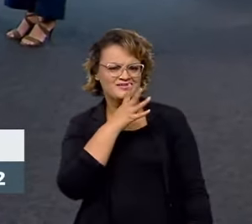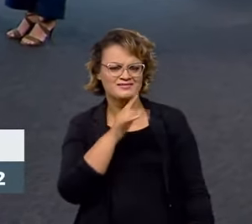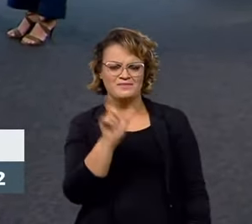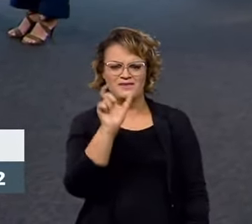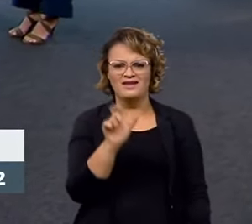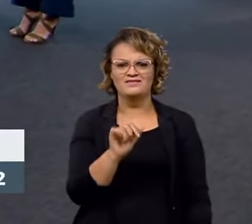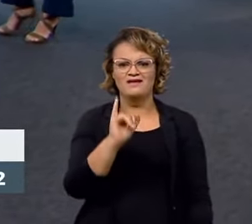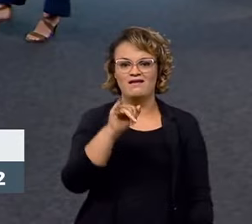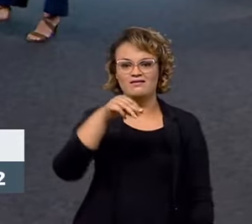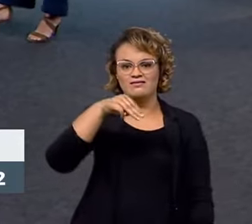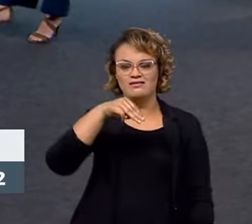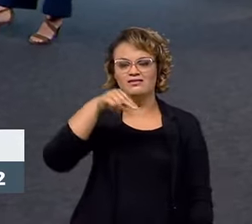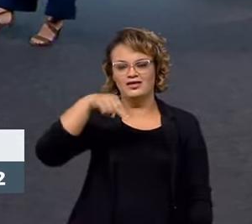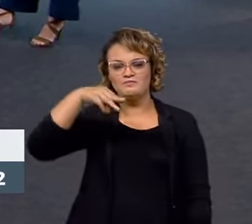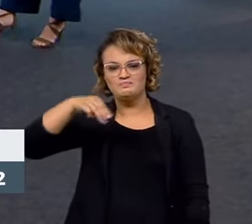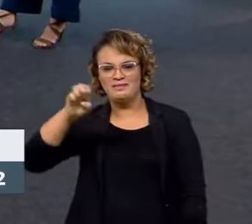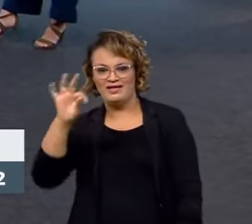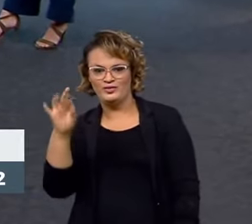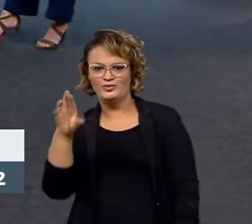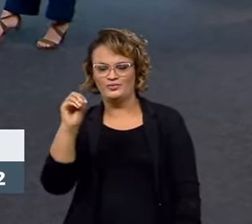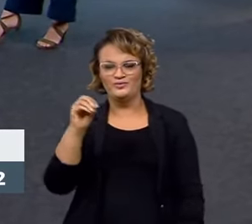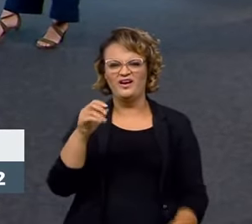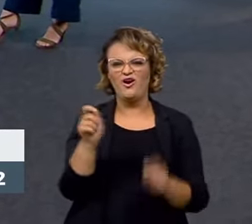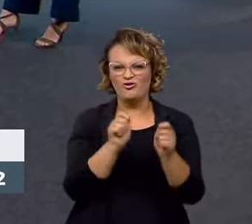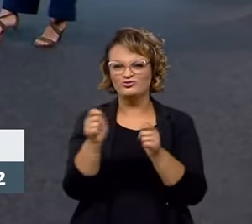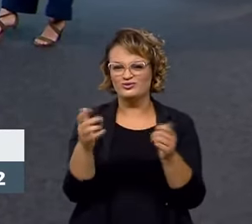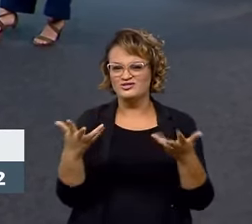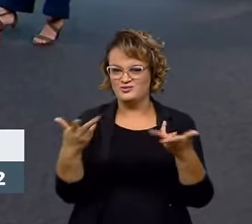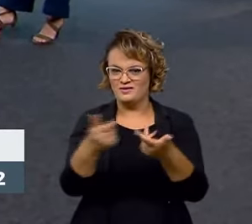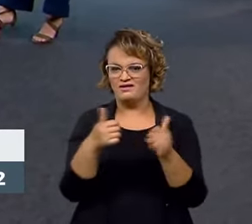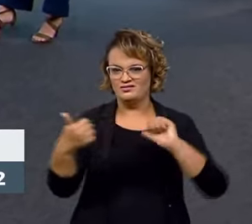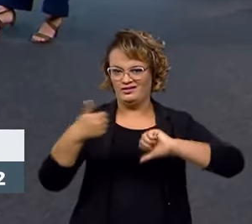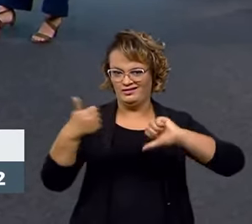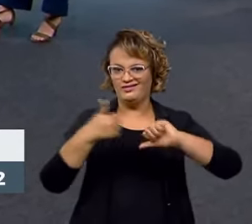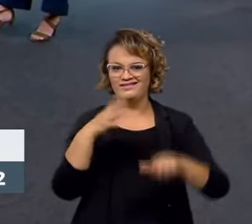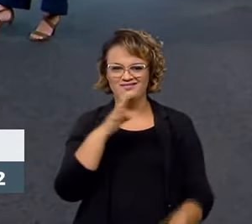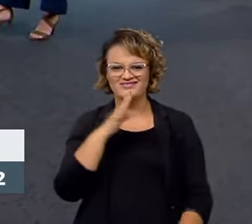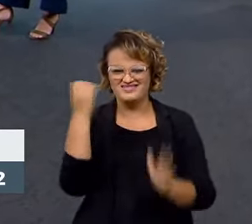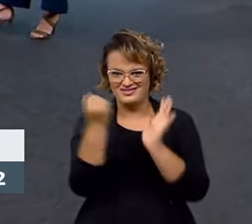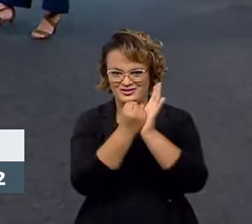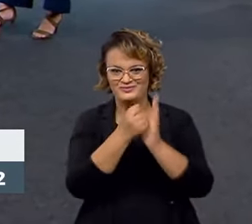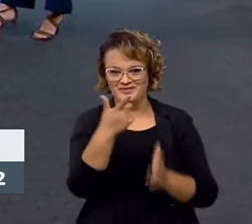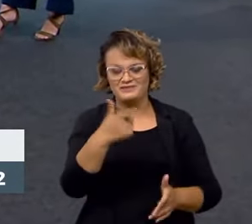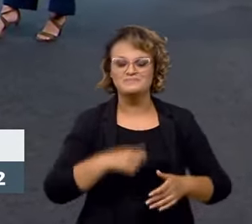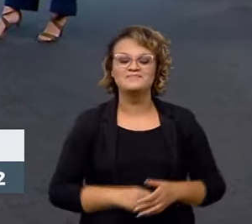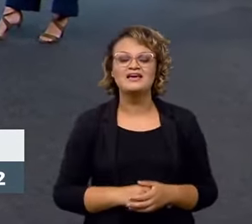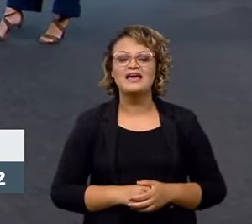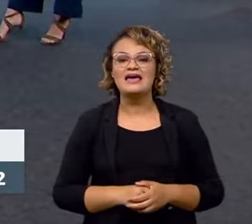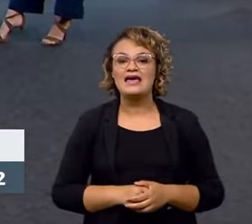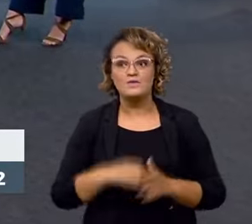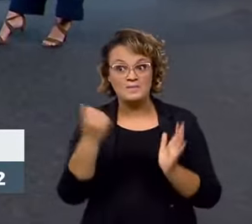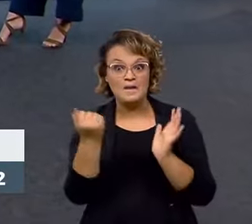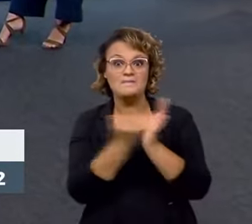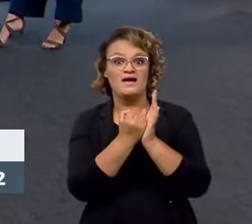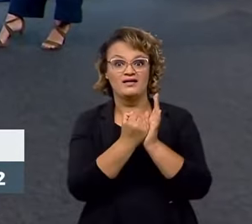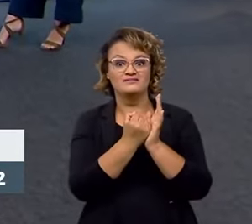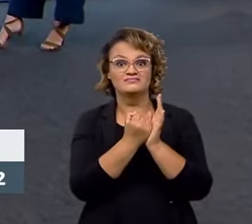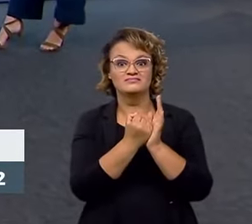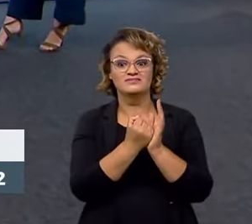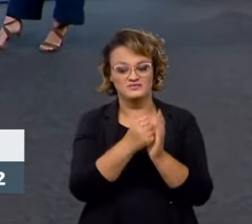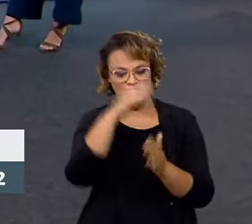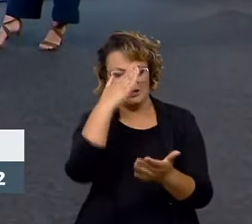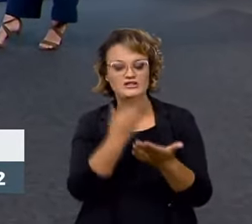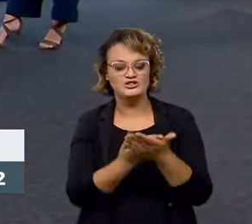forma, o Inmetro. Então, quando a gente ouve esse nome, a gente já pensa no tal selo de qualidade do Inmetro. É uma marca, pelo menos para mim, assim, de